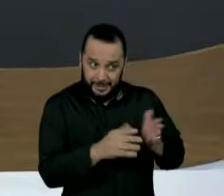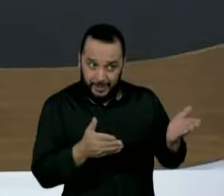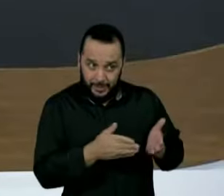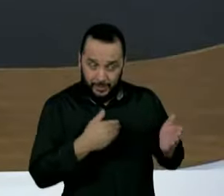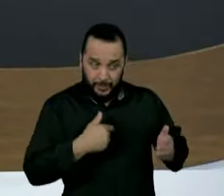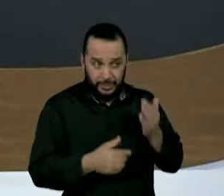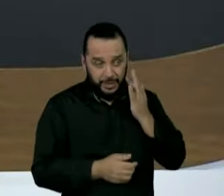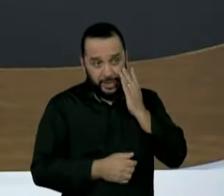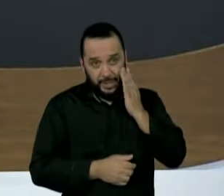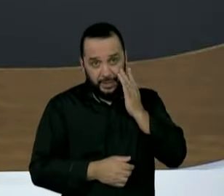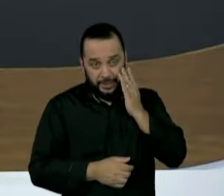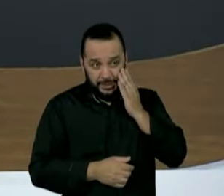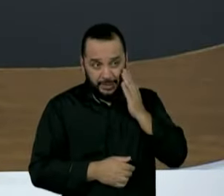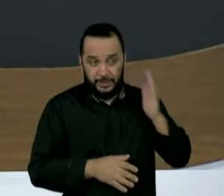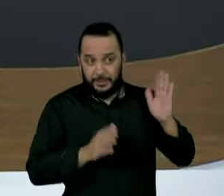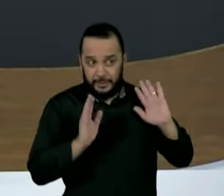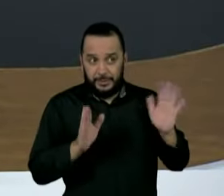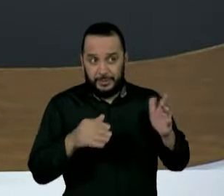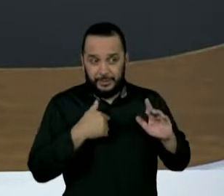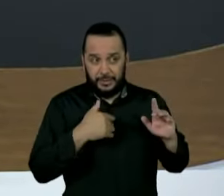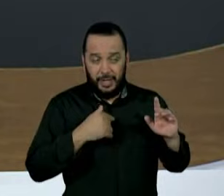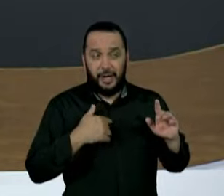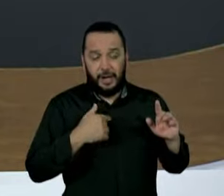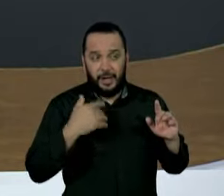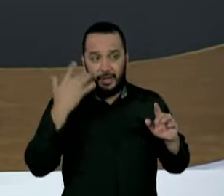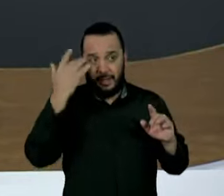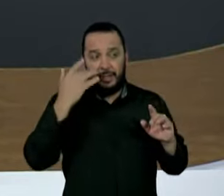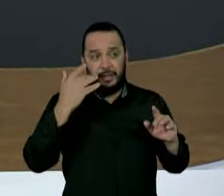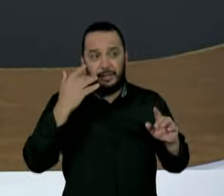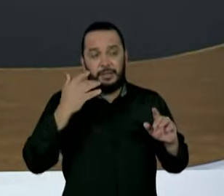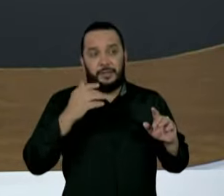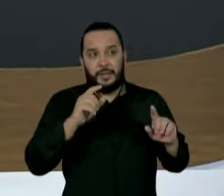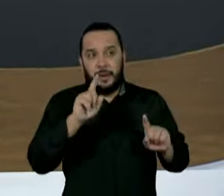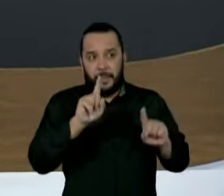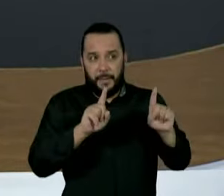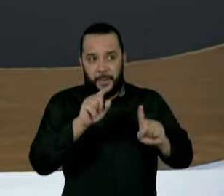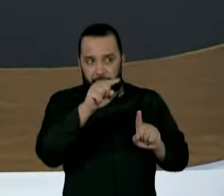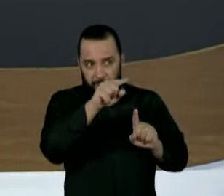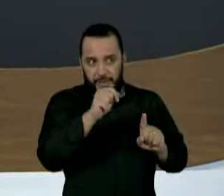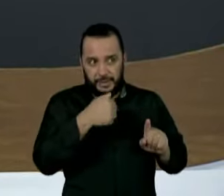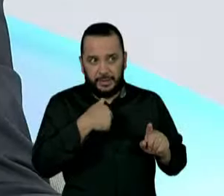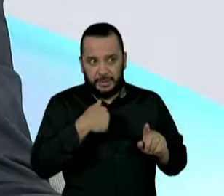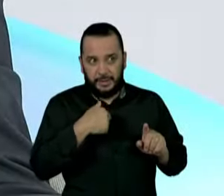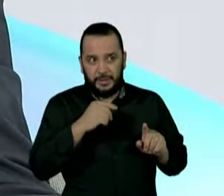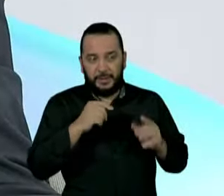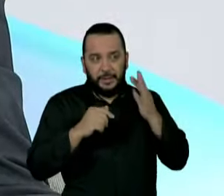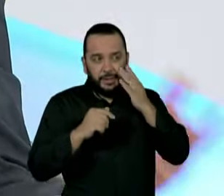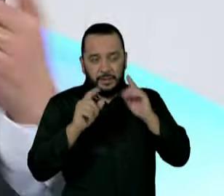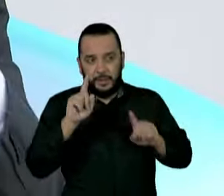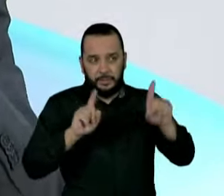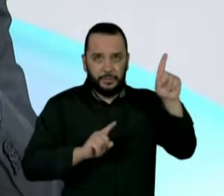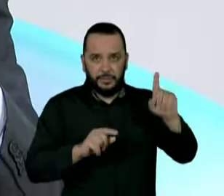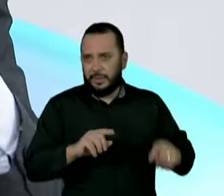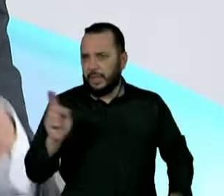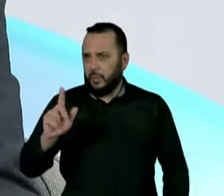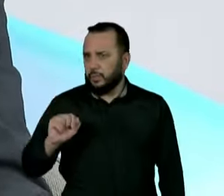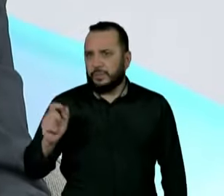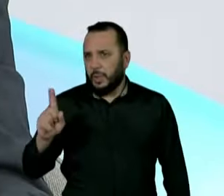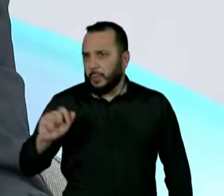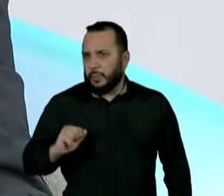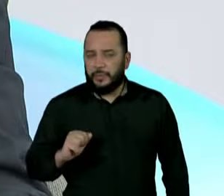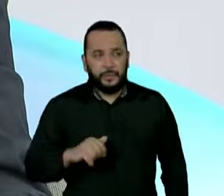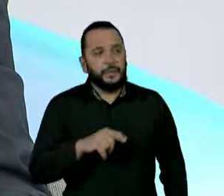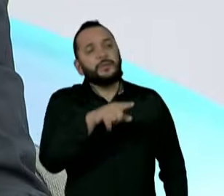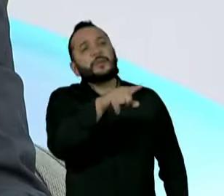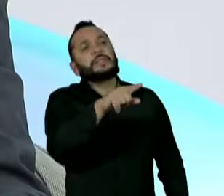Tarcísio já está um pouco numericamente empatado, tecnicamente, com o senhor, mas numericamente à frente. Não, numa pesquisa. Por isso que eu estou perguntando